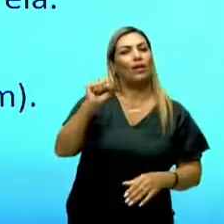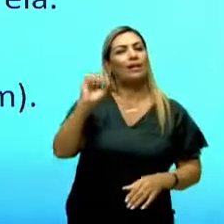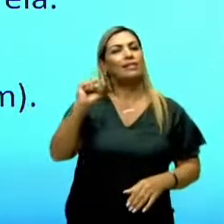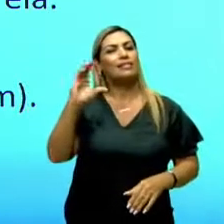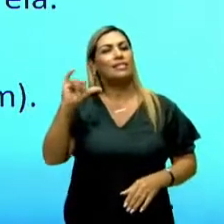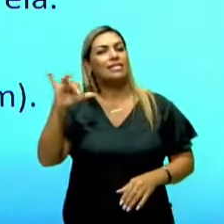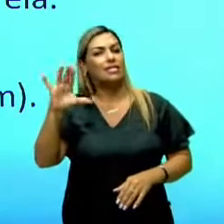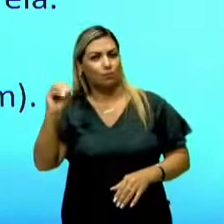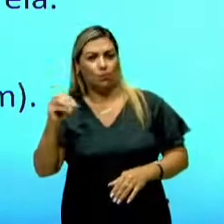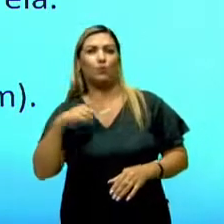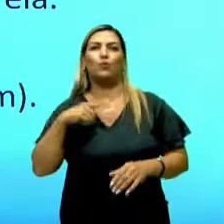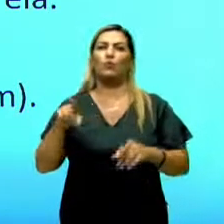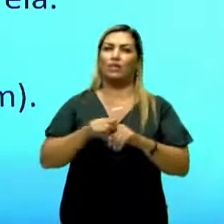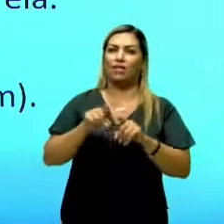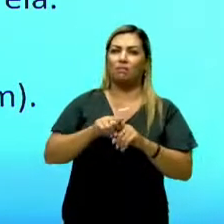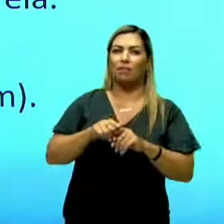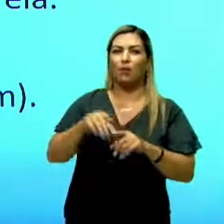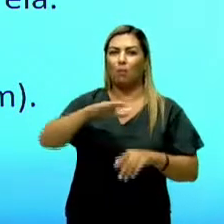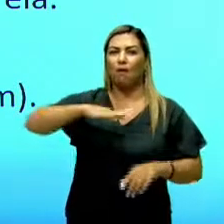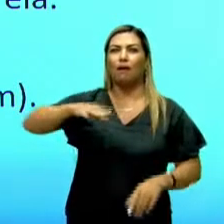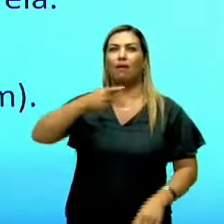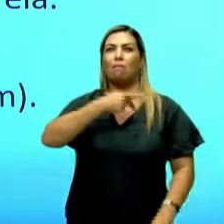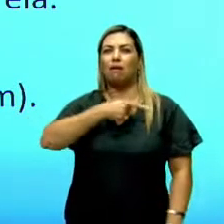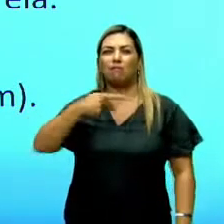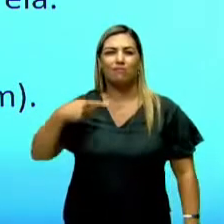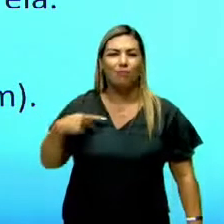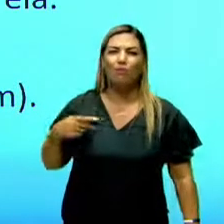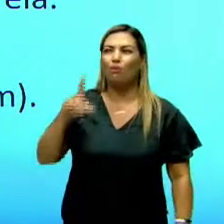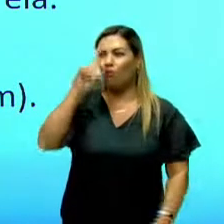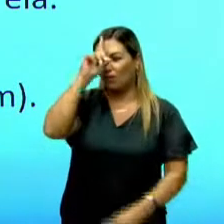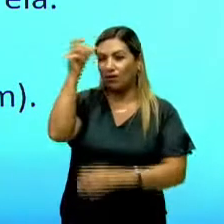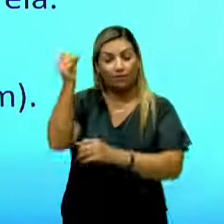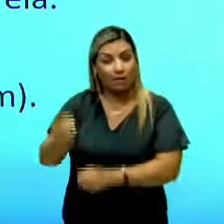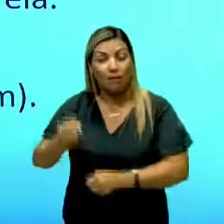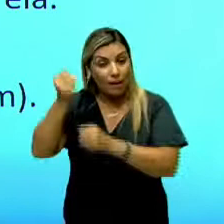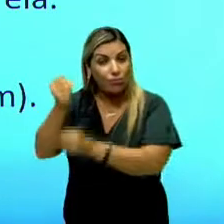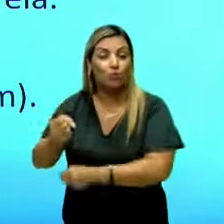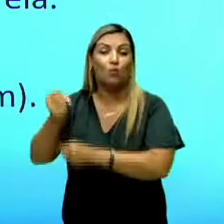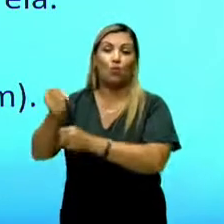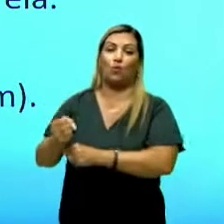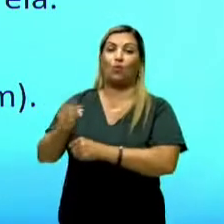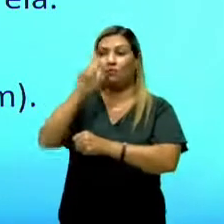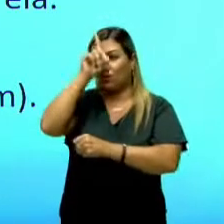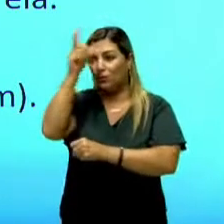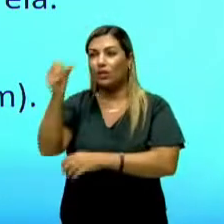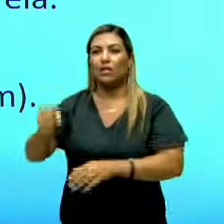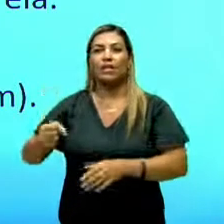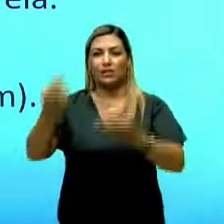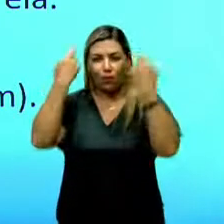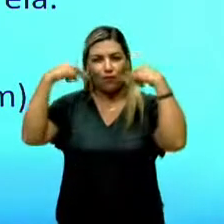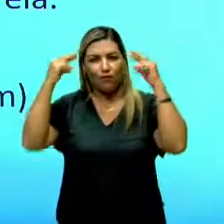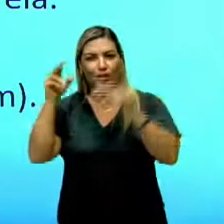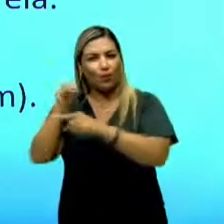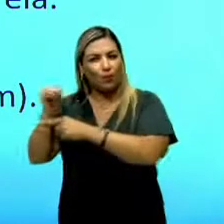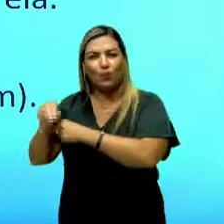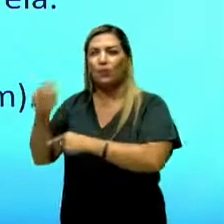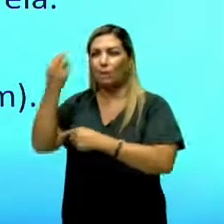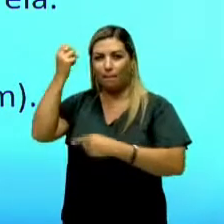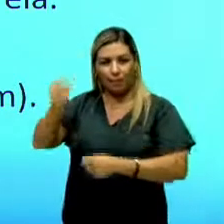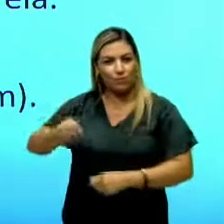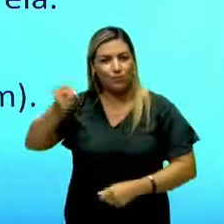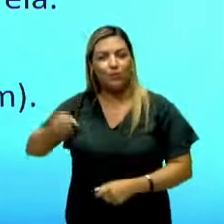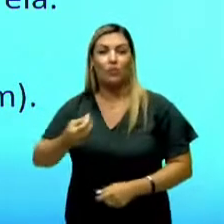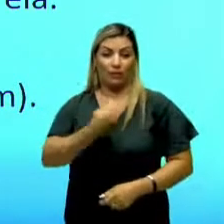bucolismo, um pastoralismo muito grande. A natureza volta a fazer parte da vida do